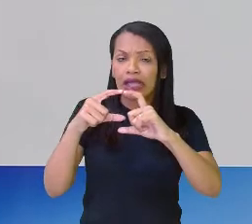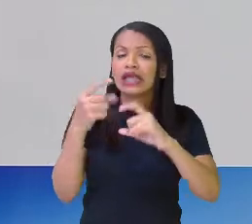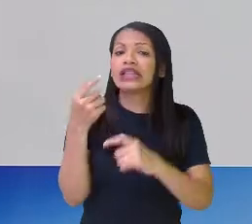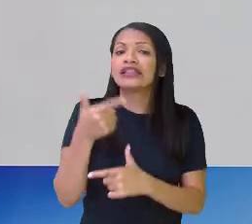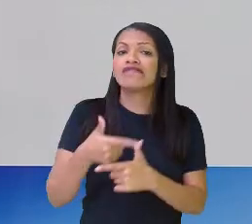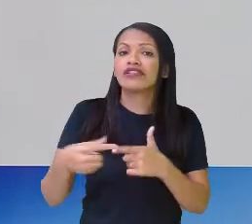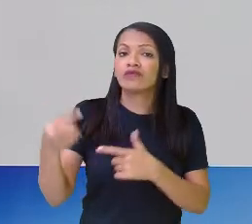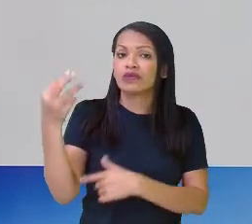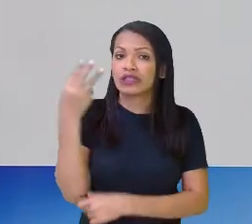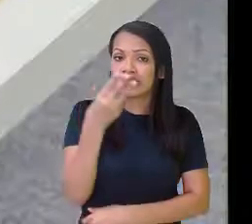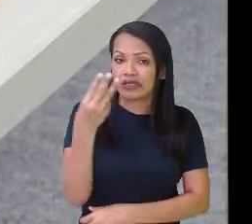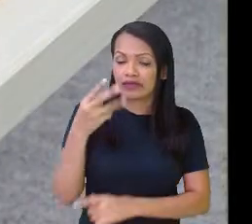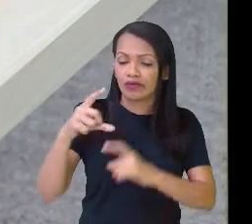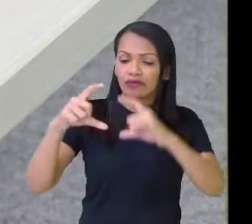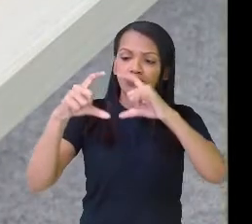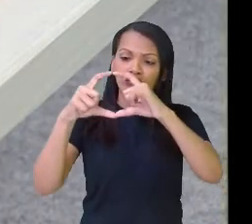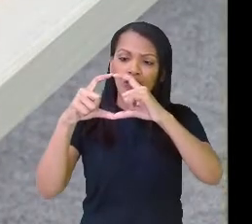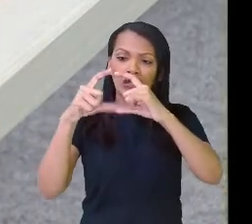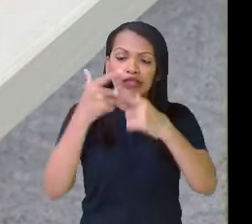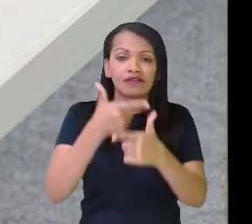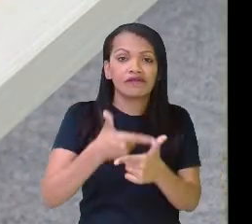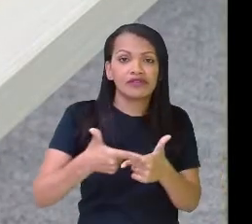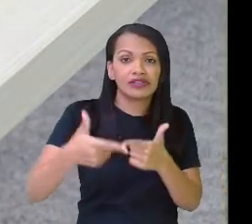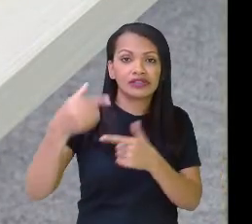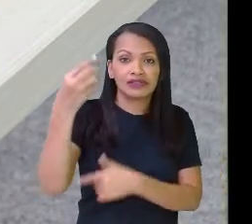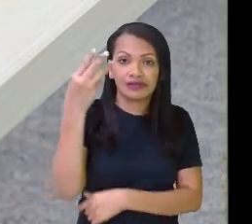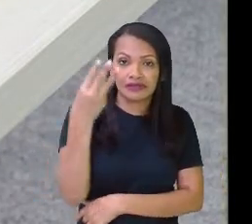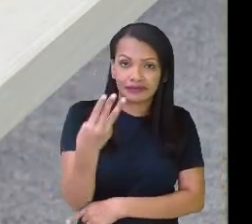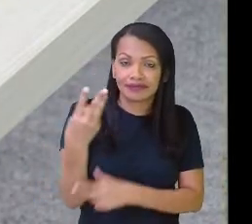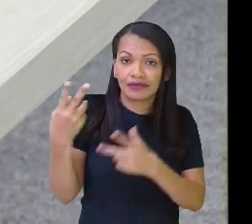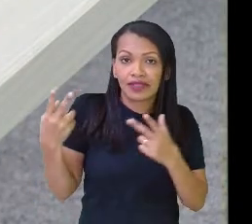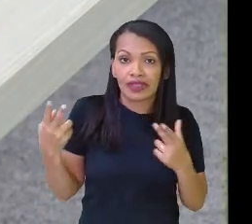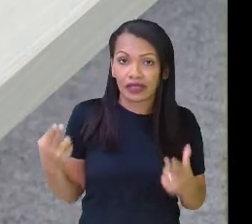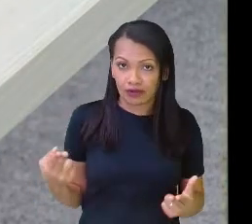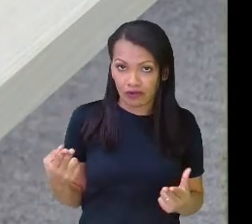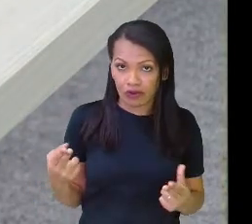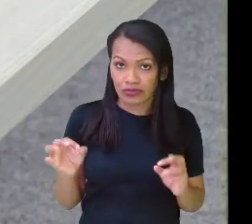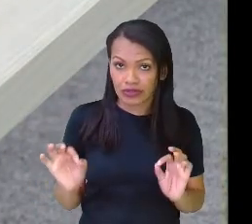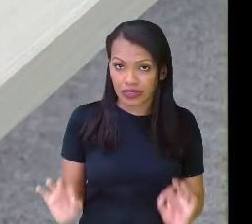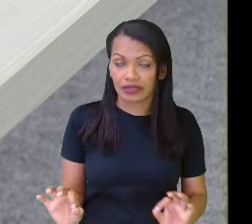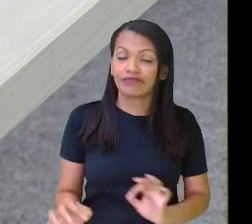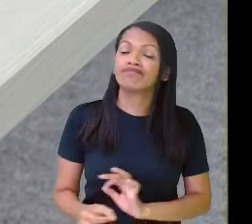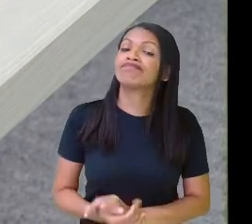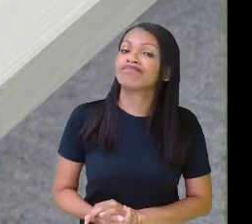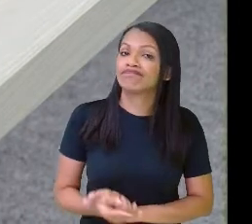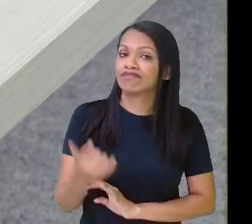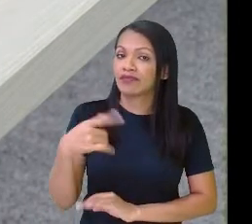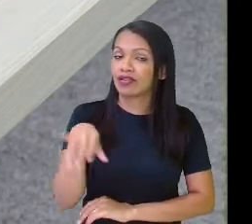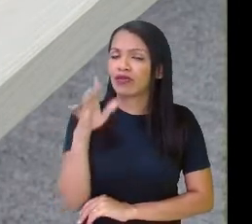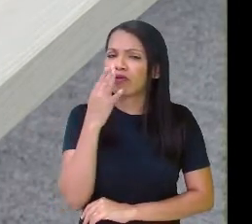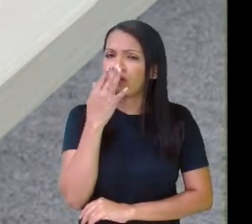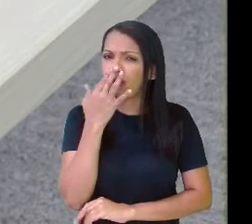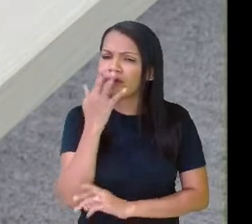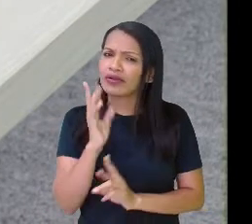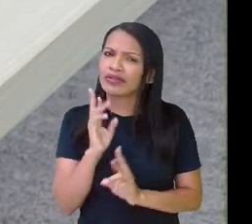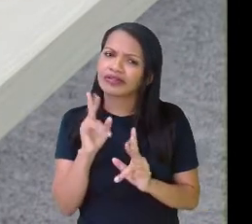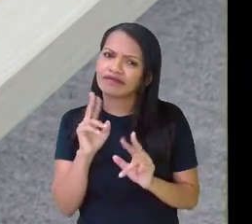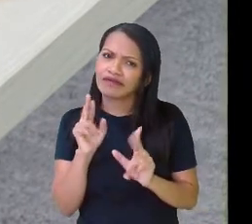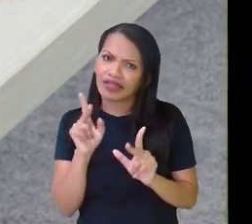inteira, que foi dividida em partes iguais. Estão em cores diferentes.